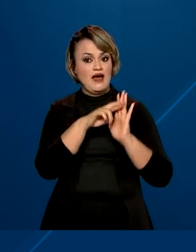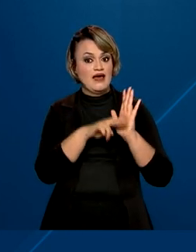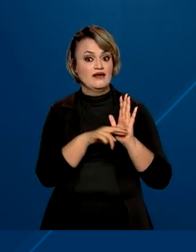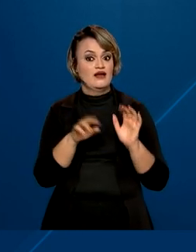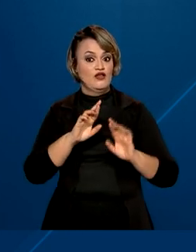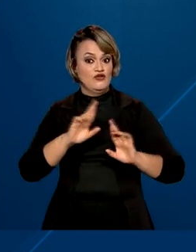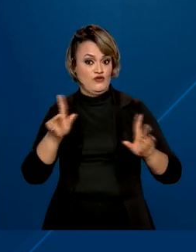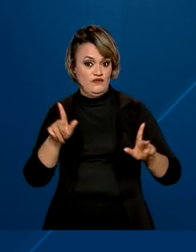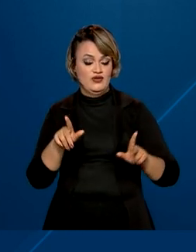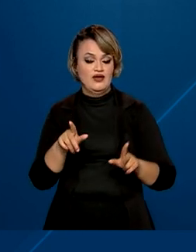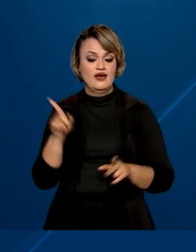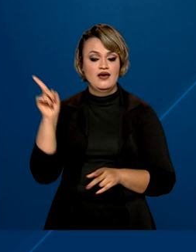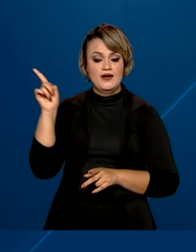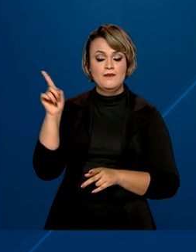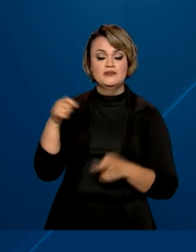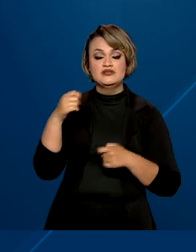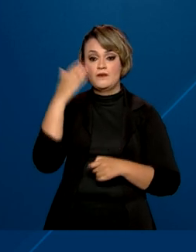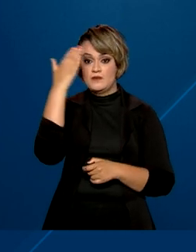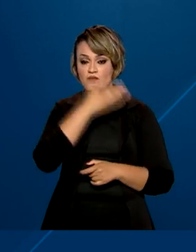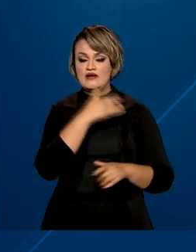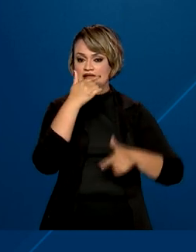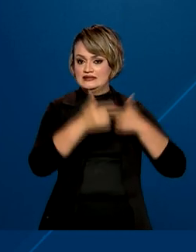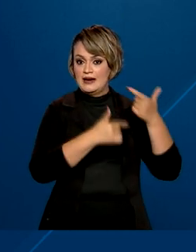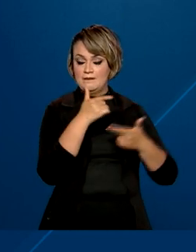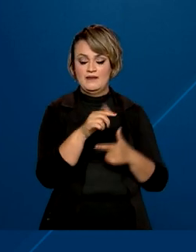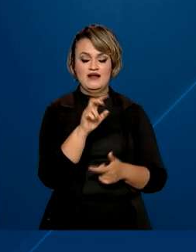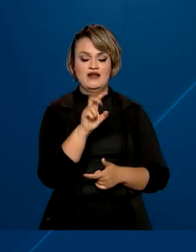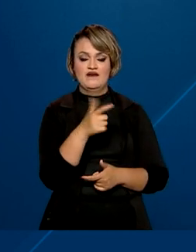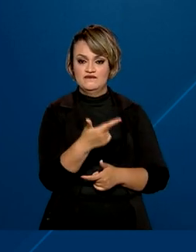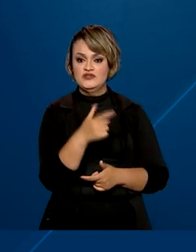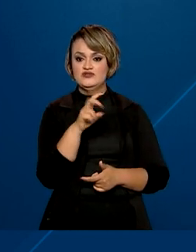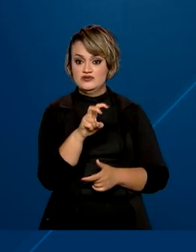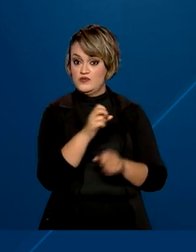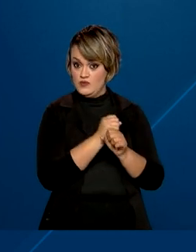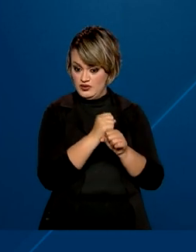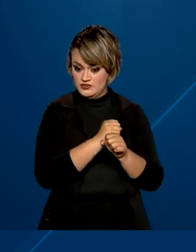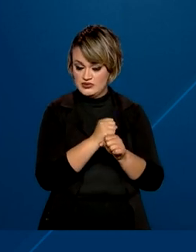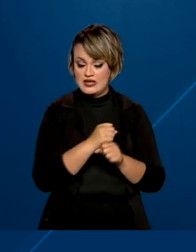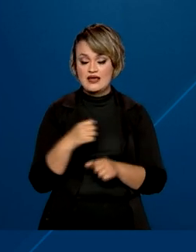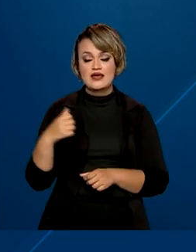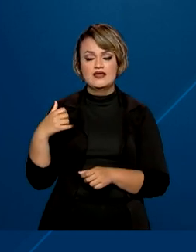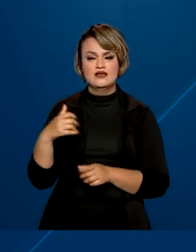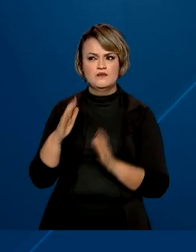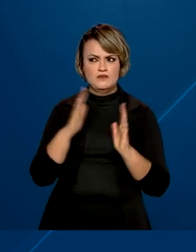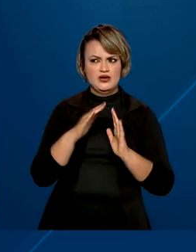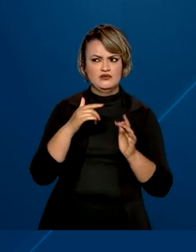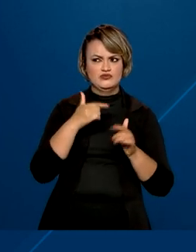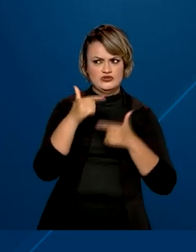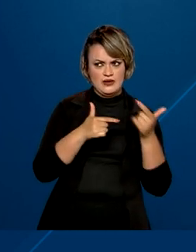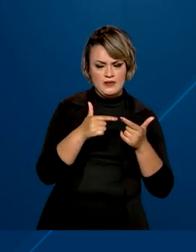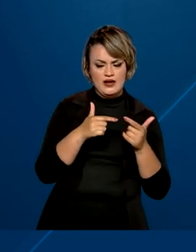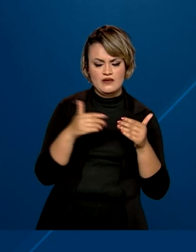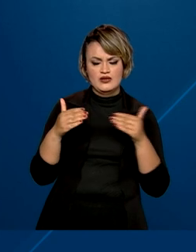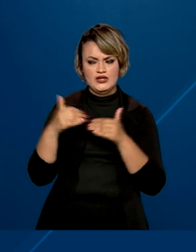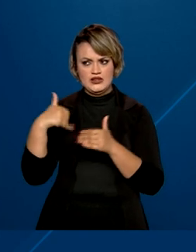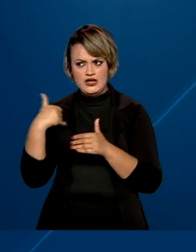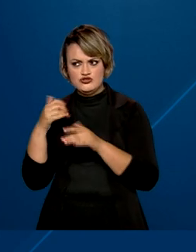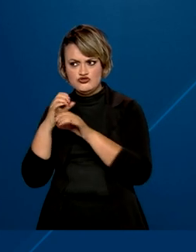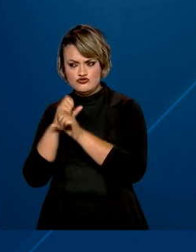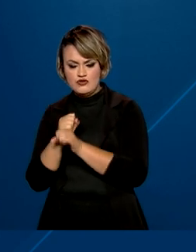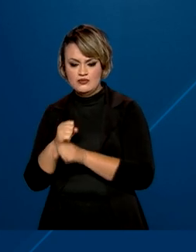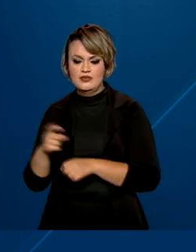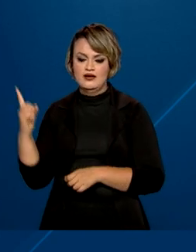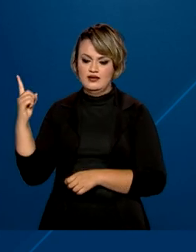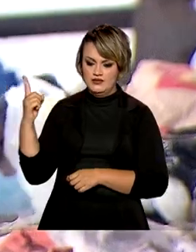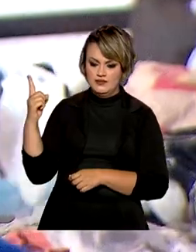de transição. Devem provar que é catador há 25 anos e a idade somada ao tempo de contribuição deve resultar em